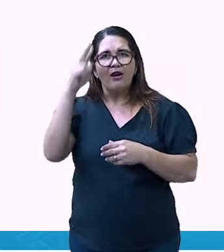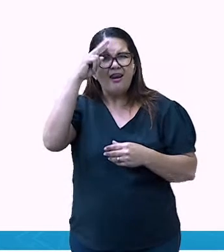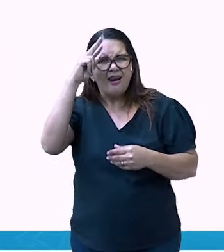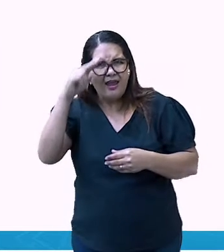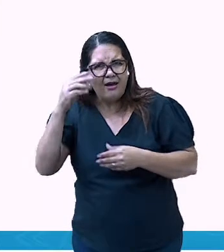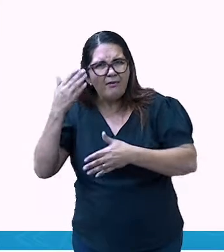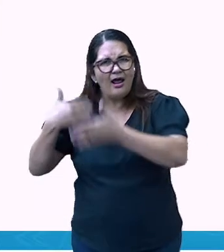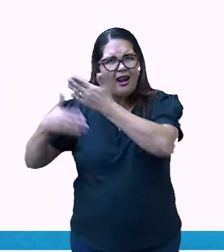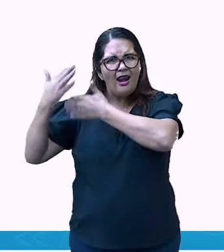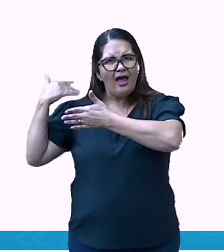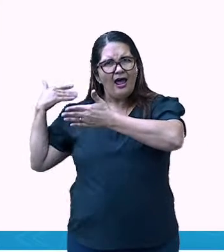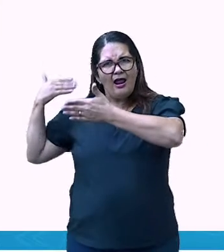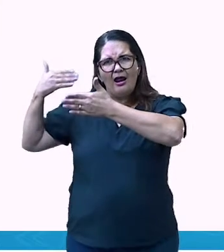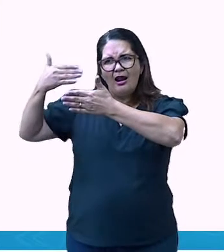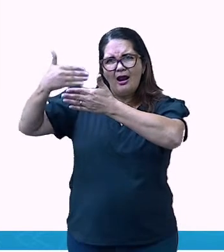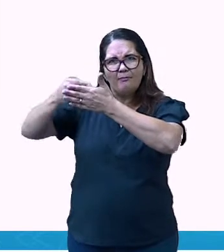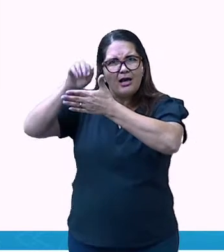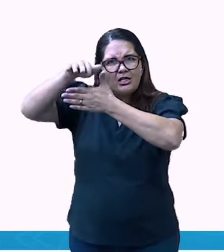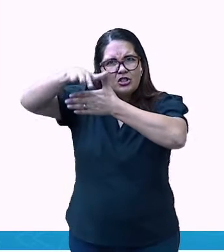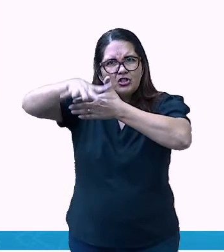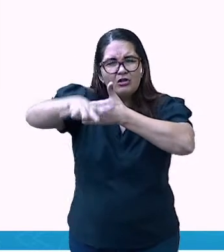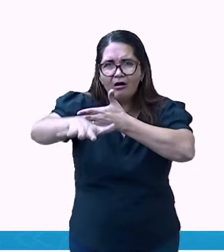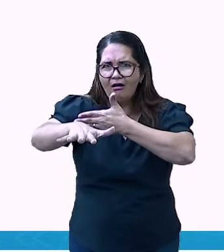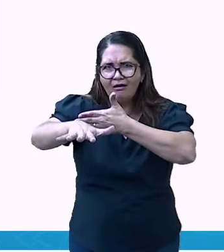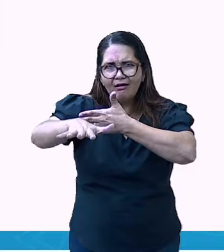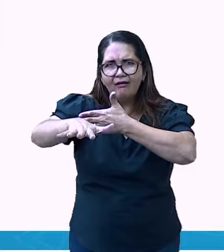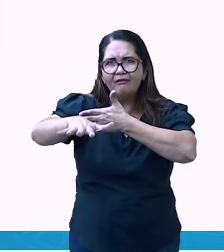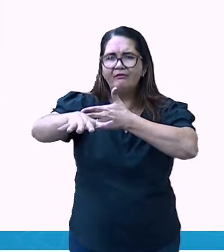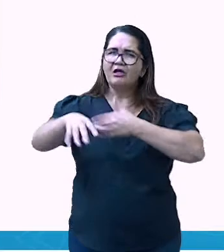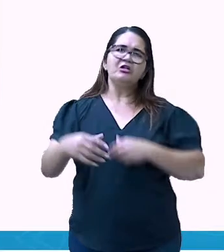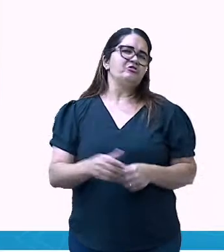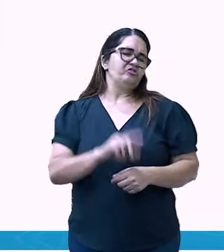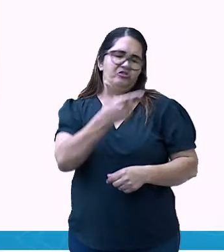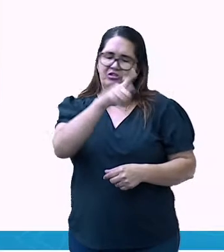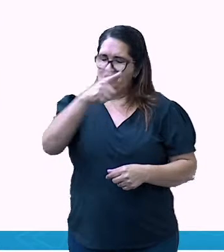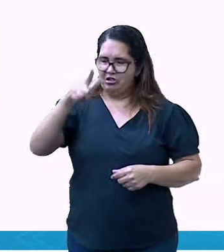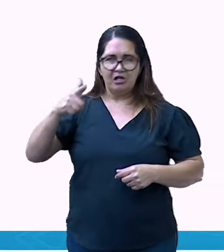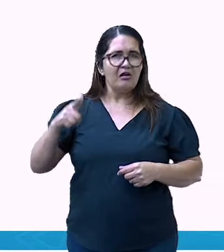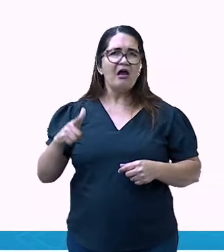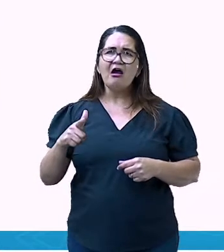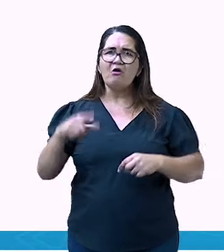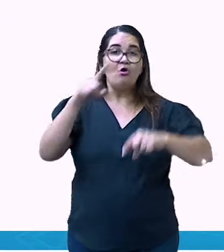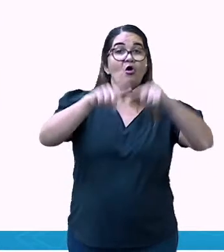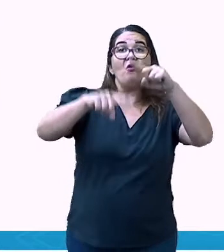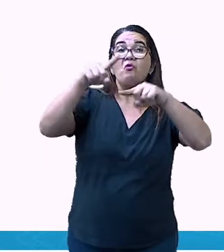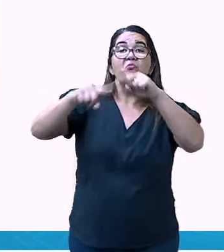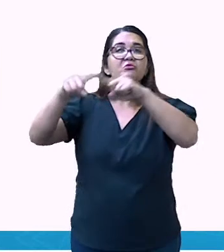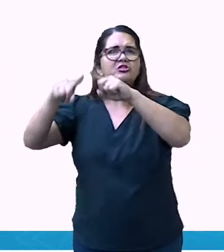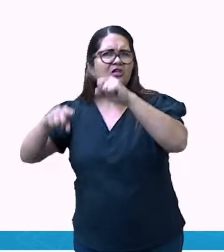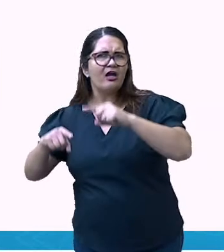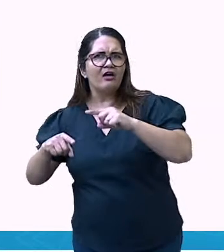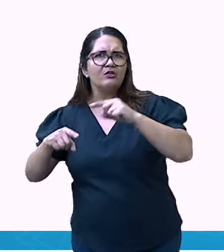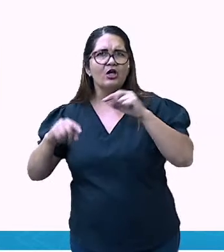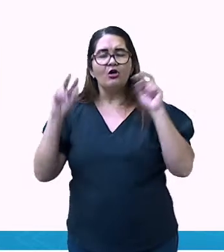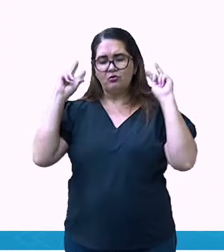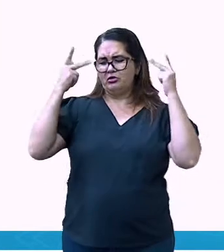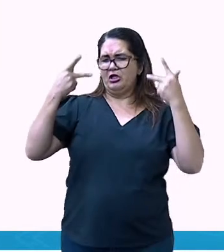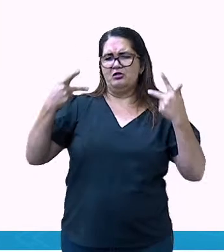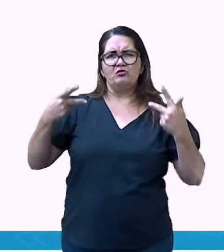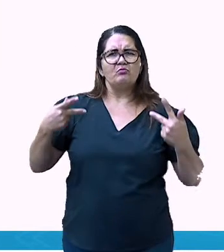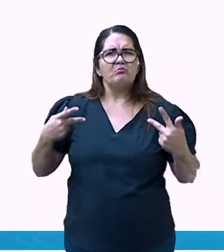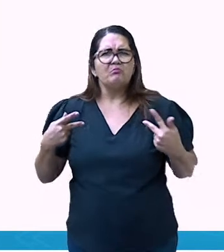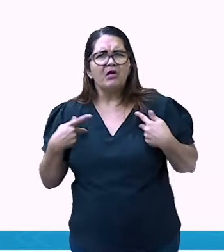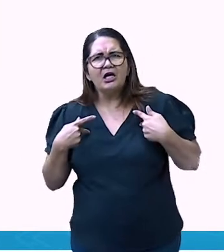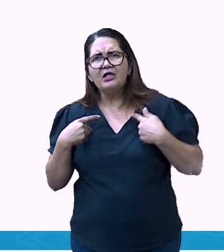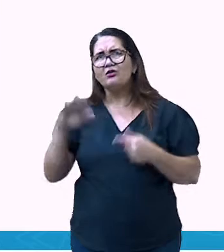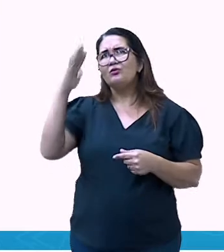gente não tinha muito, a gente não tinha instrumento, né? O homem era bem rústico, não tinha muitas ferramentas,